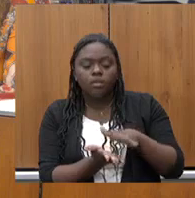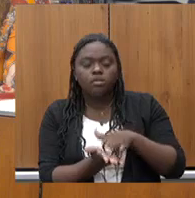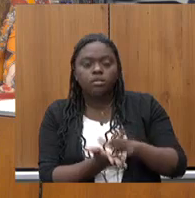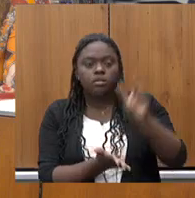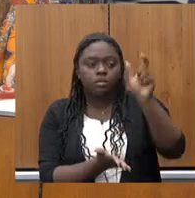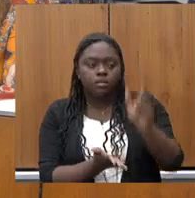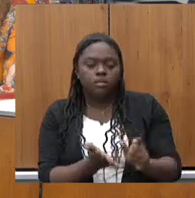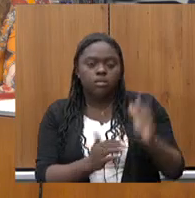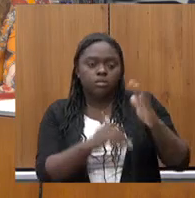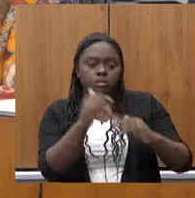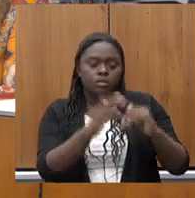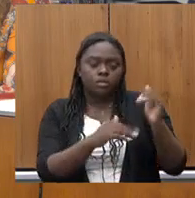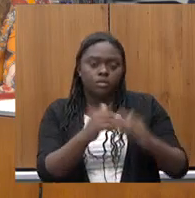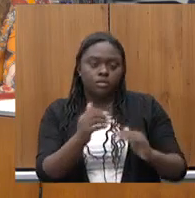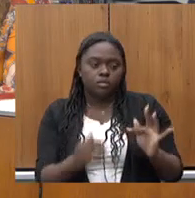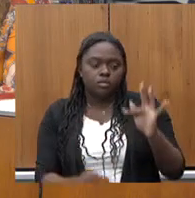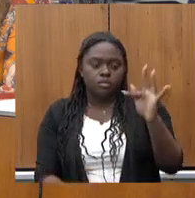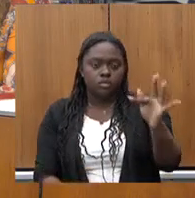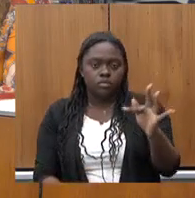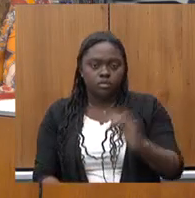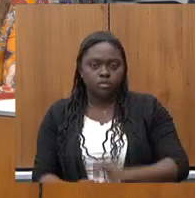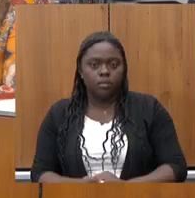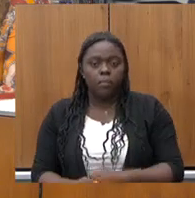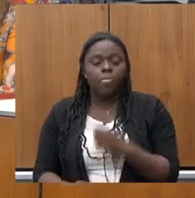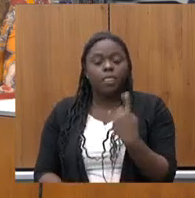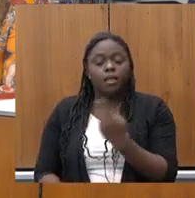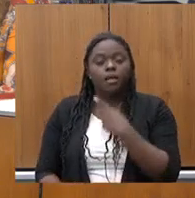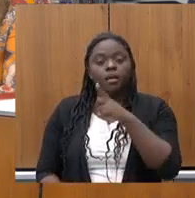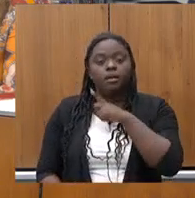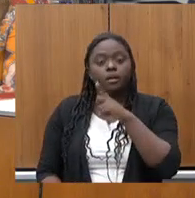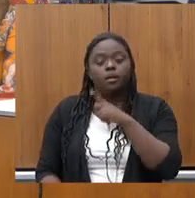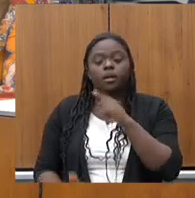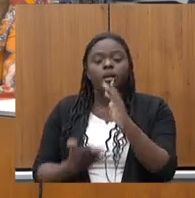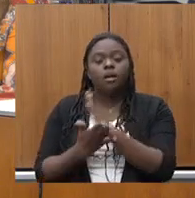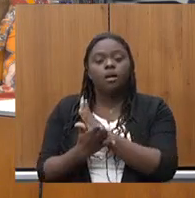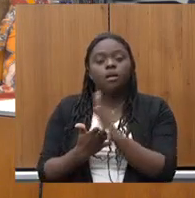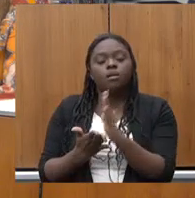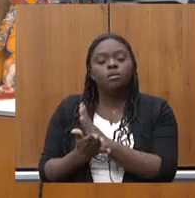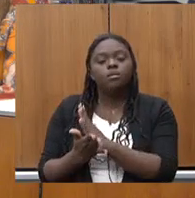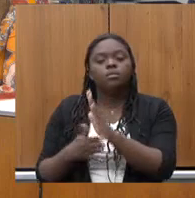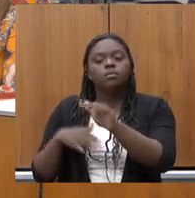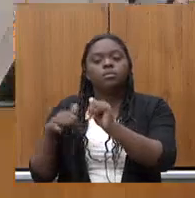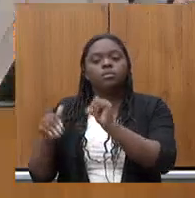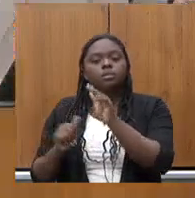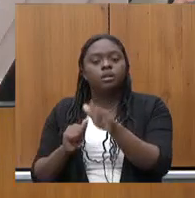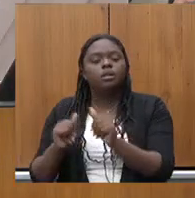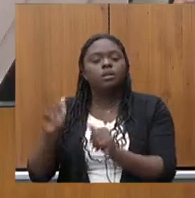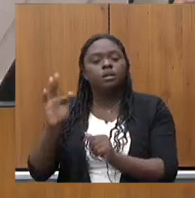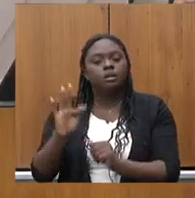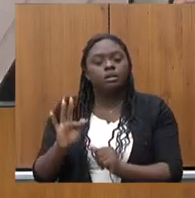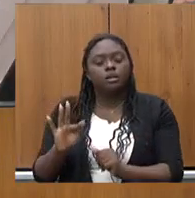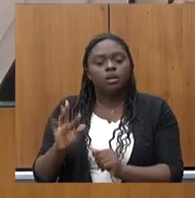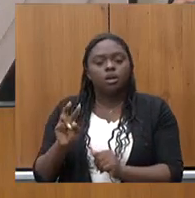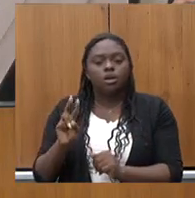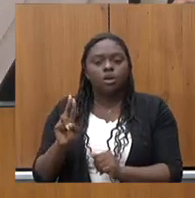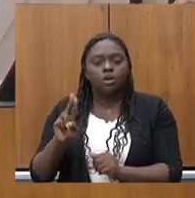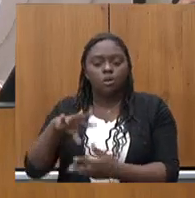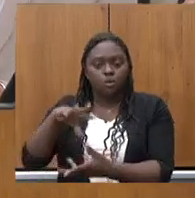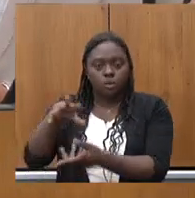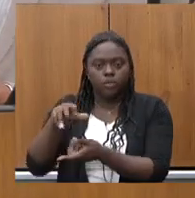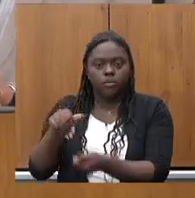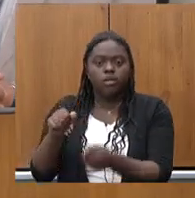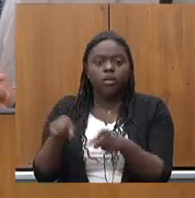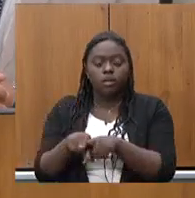profissional do amanhã e nós temos algumas chamadas universais e temos